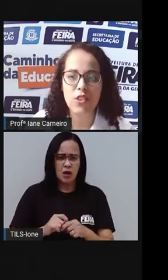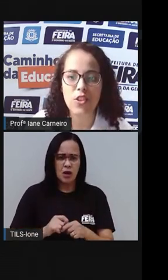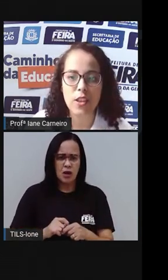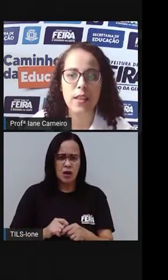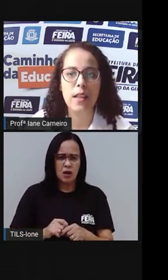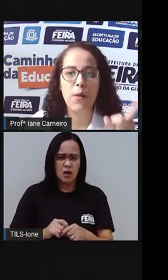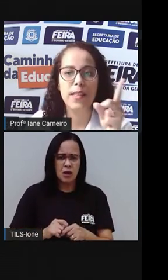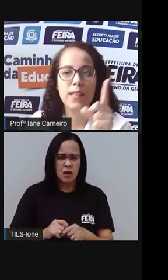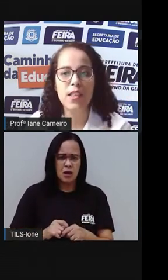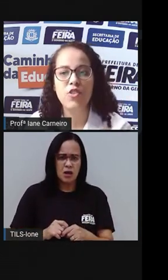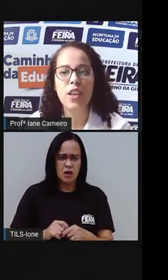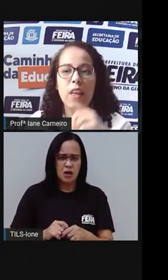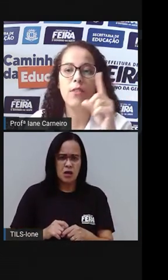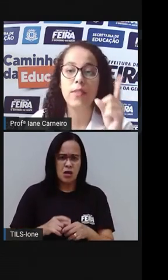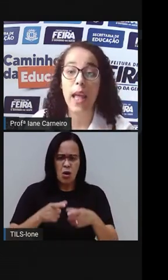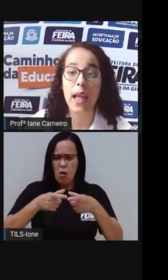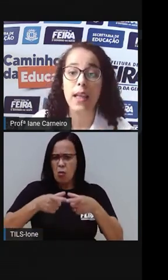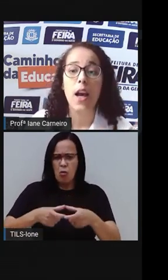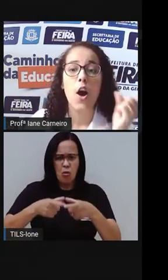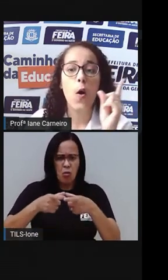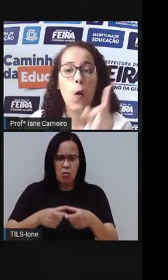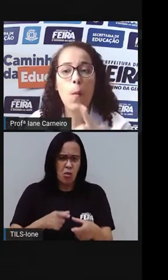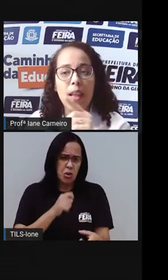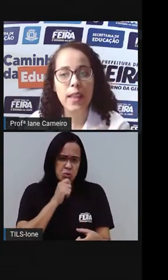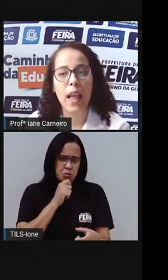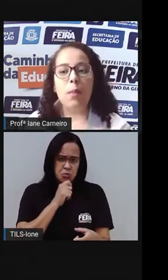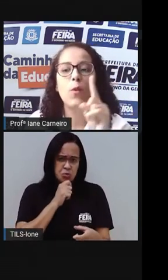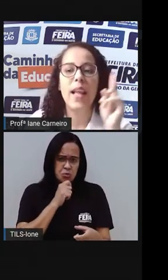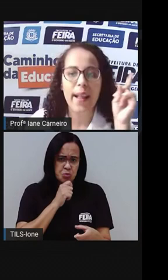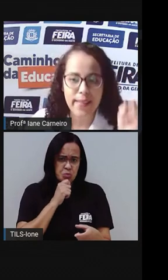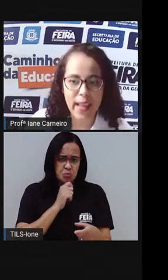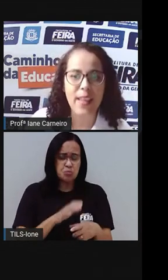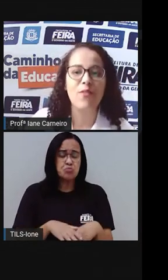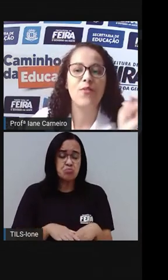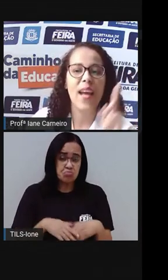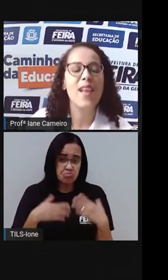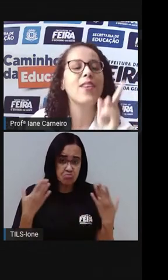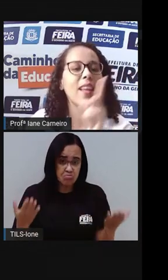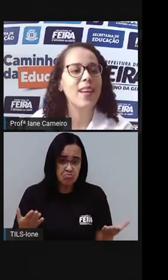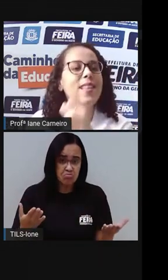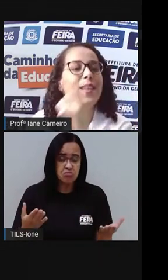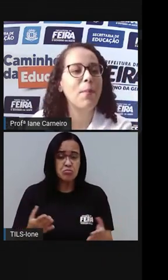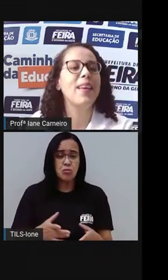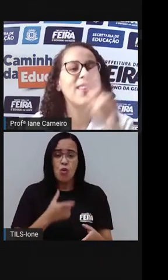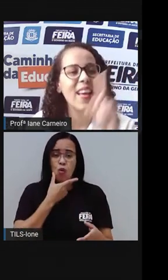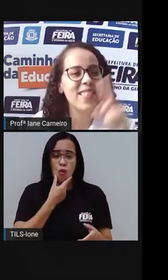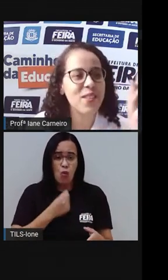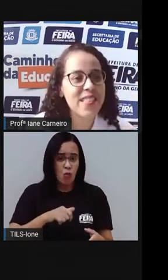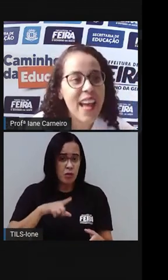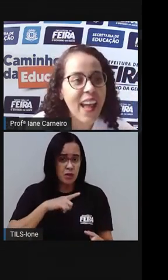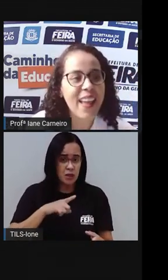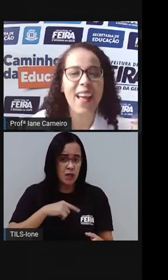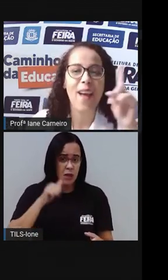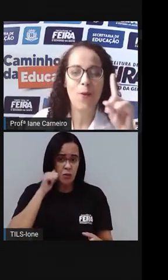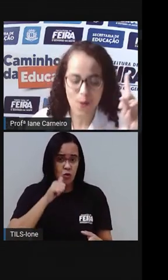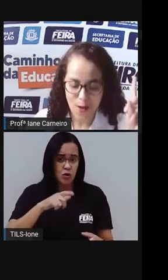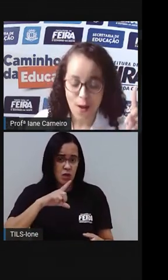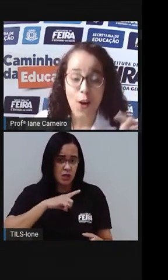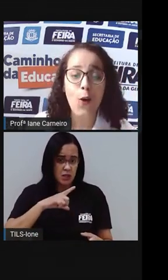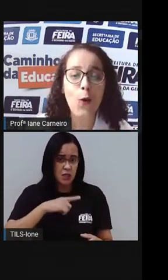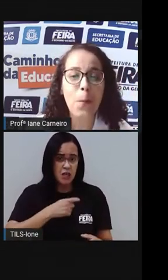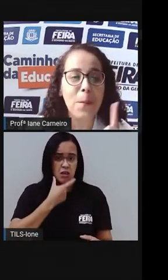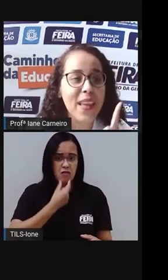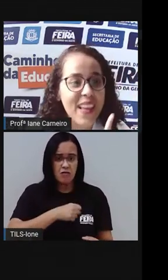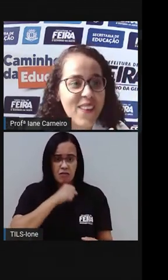serventia. Não existe que não tem. Homem tem, mulher tem. Velho e criança também. Esse eu sei, é o